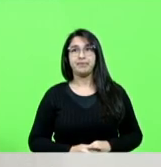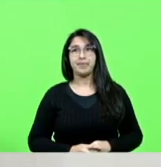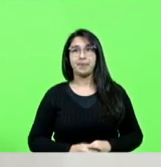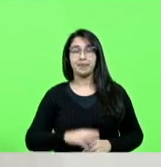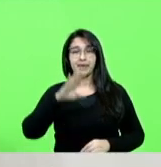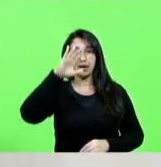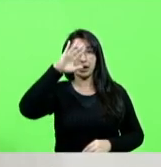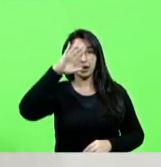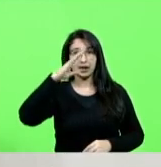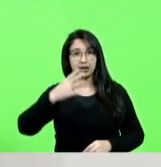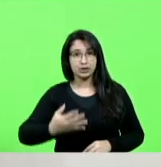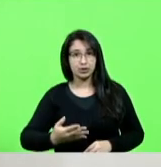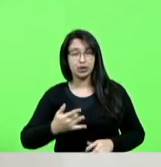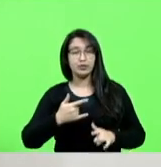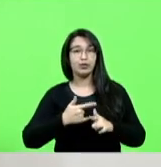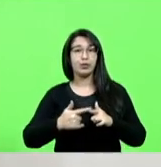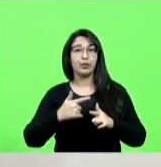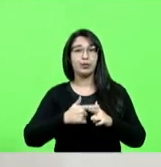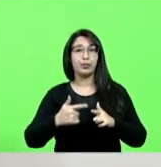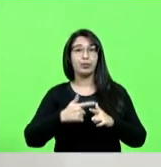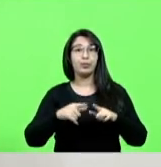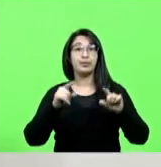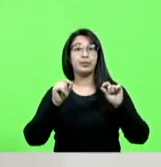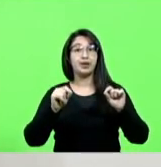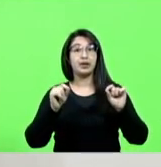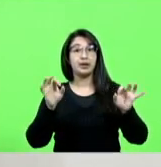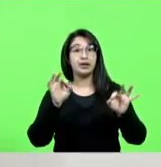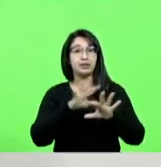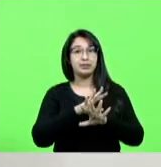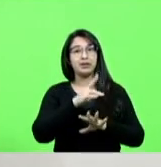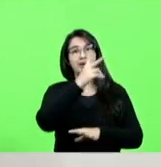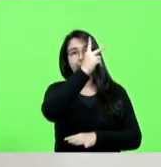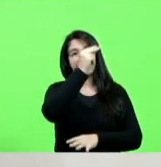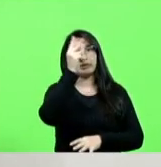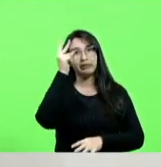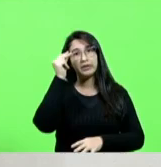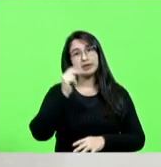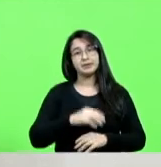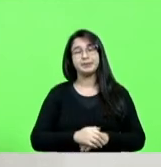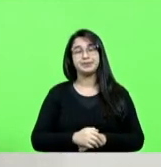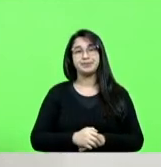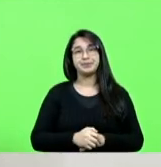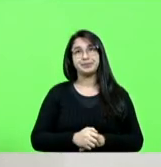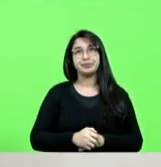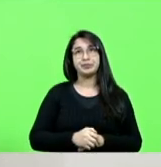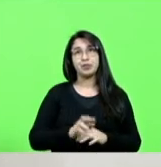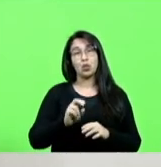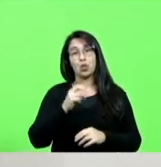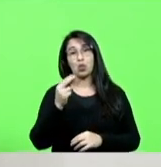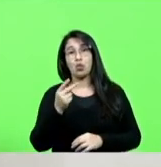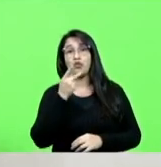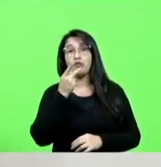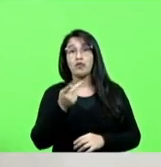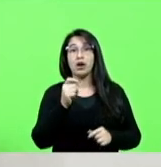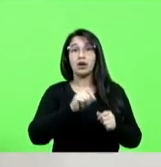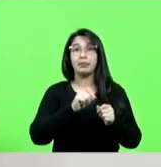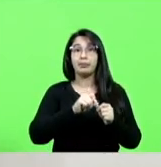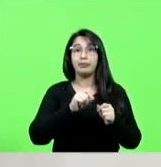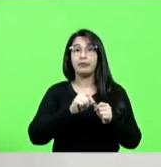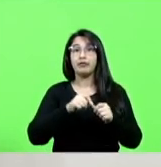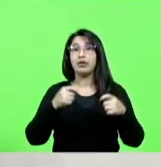lá é a cidade o prefeito apresentou o projeto daquela maneira ou então nos diga o que precisa ser feito